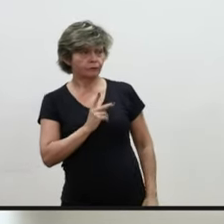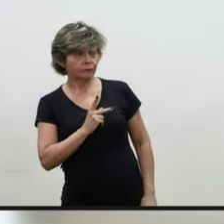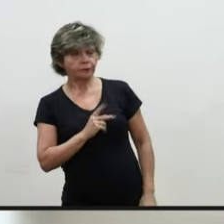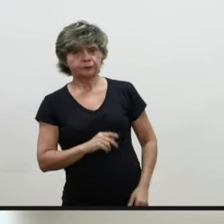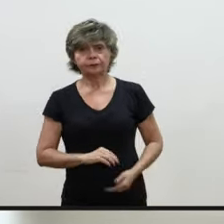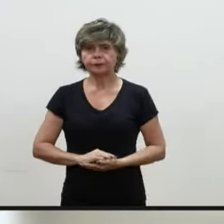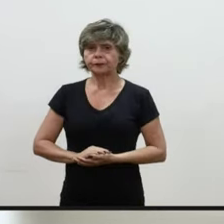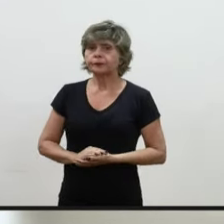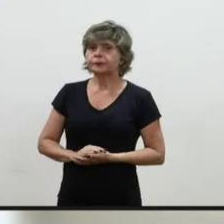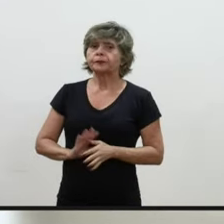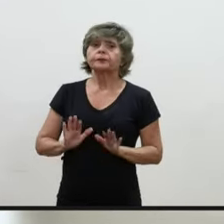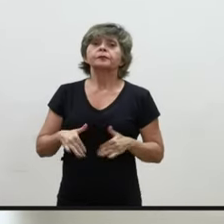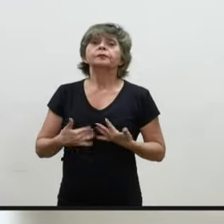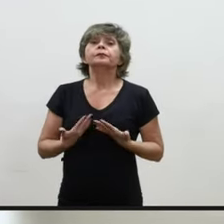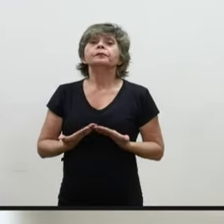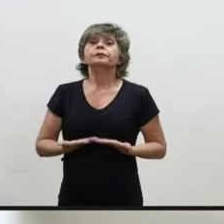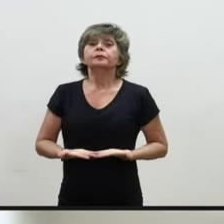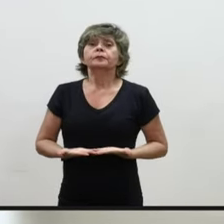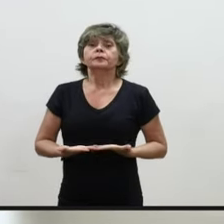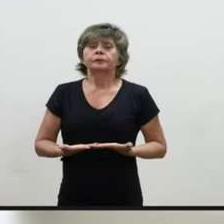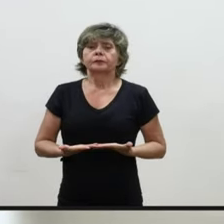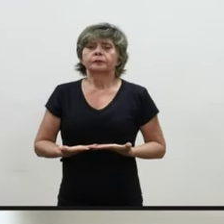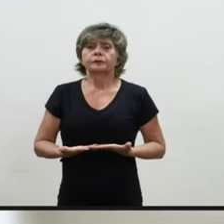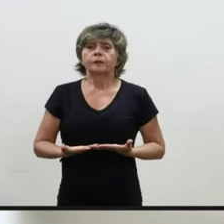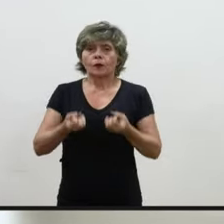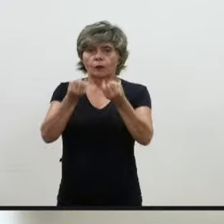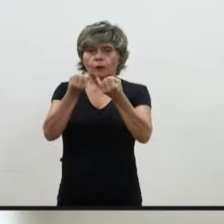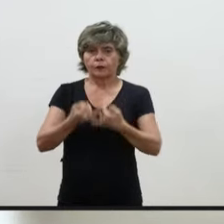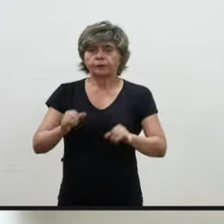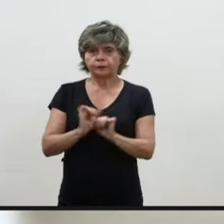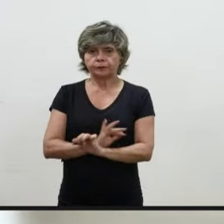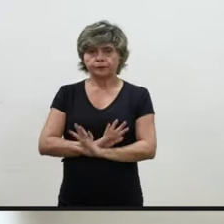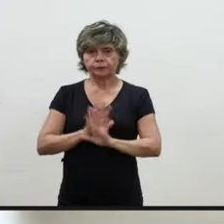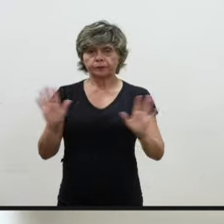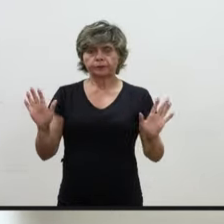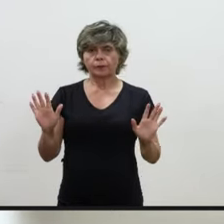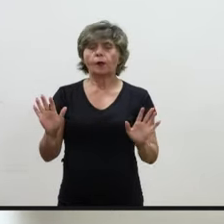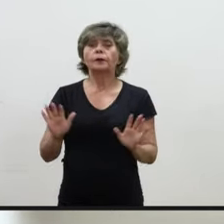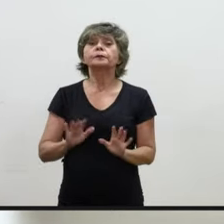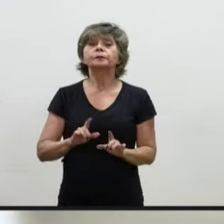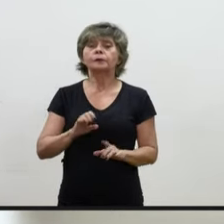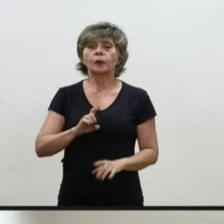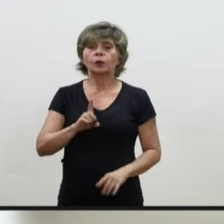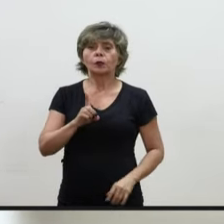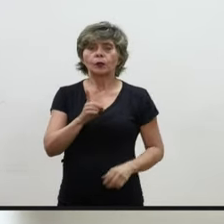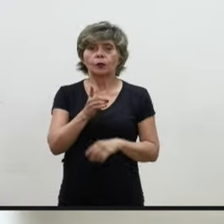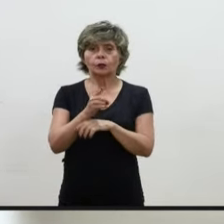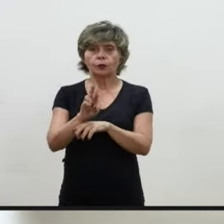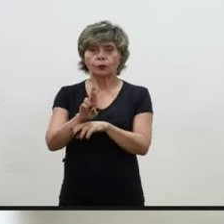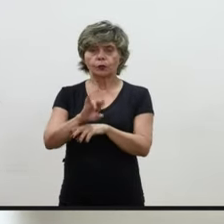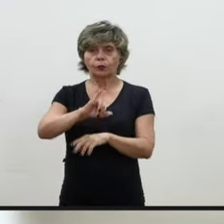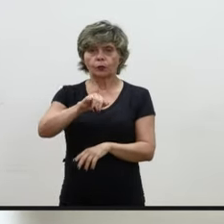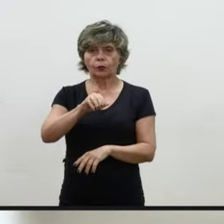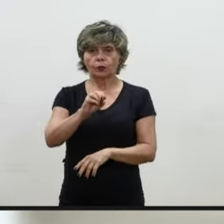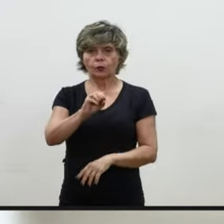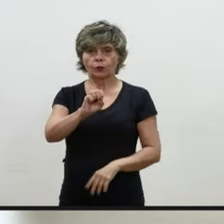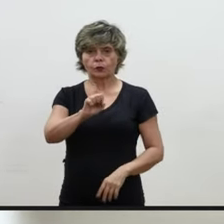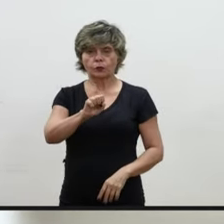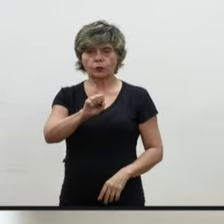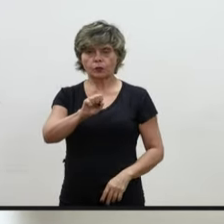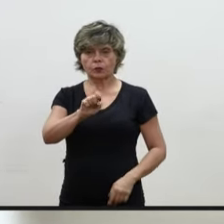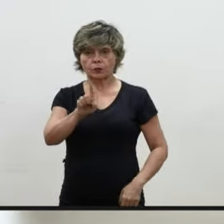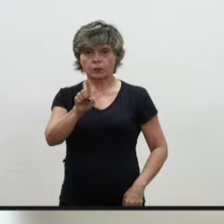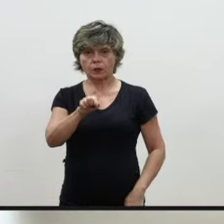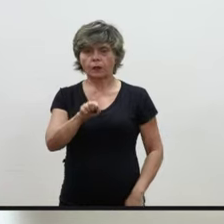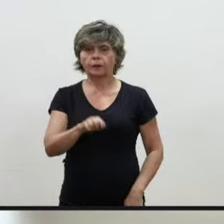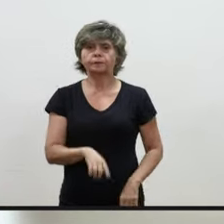É, então, com a explicação do Dr. José Américo, realmente é isso que ocorreu, porque antes